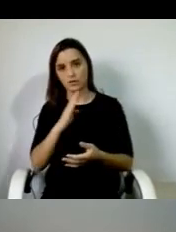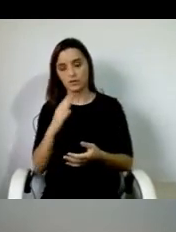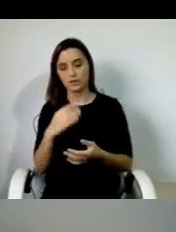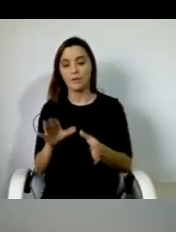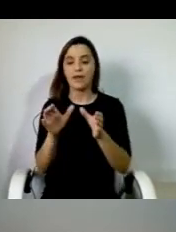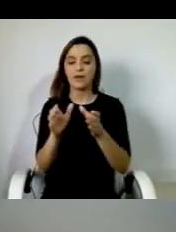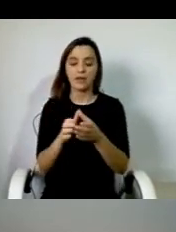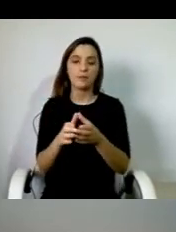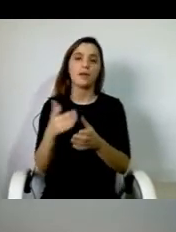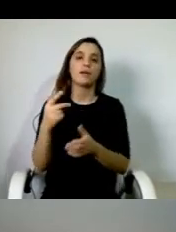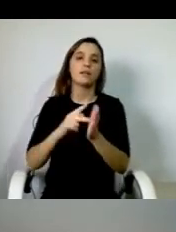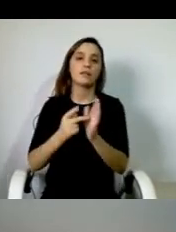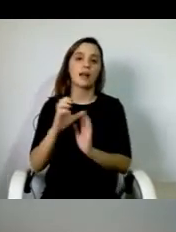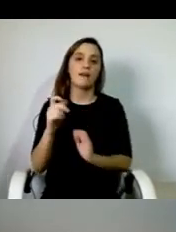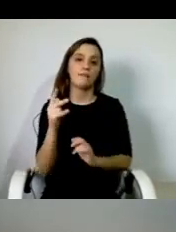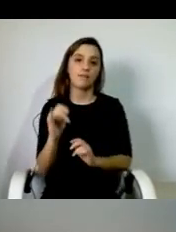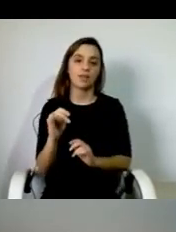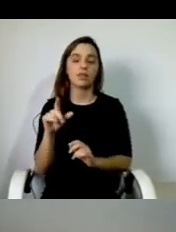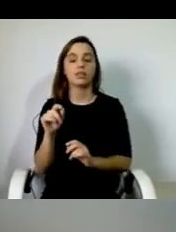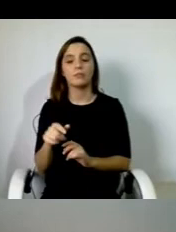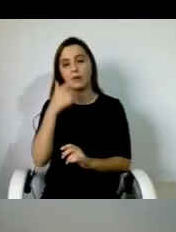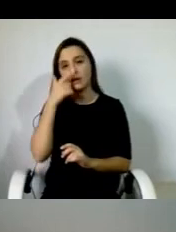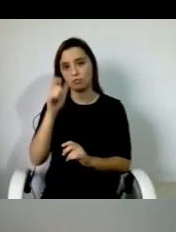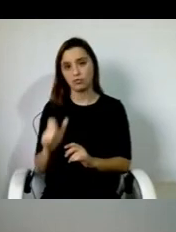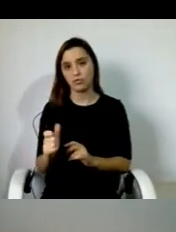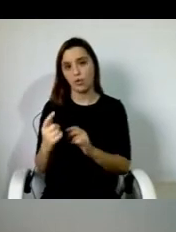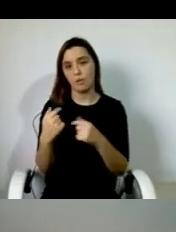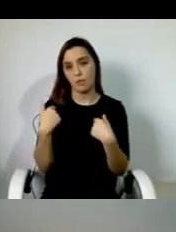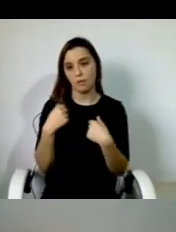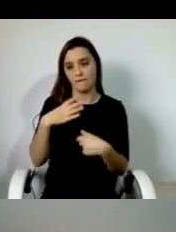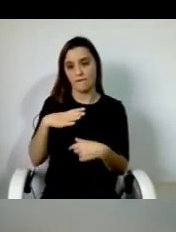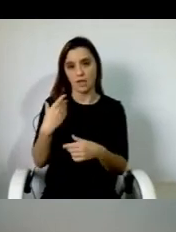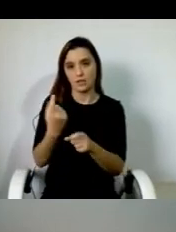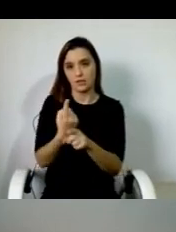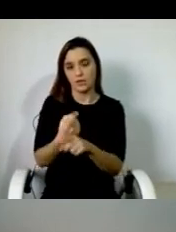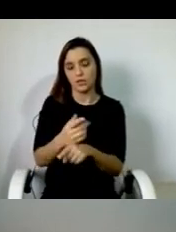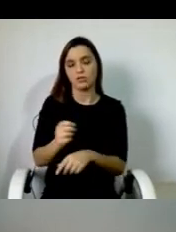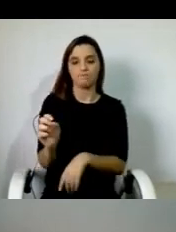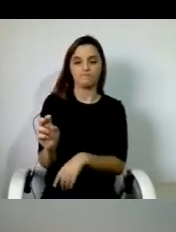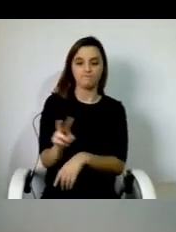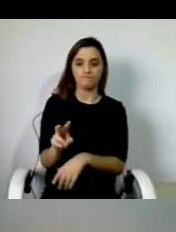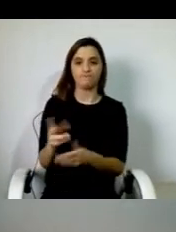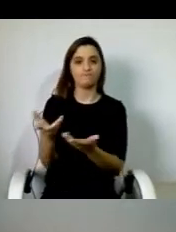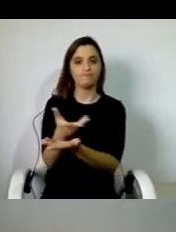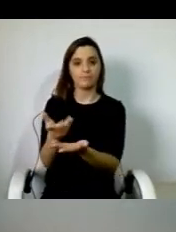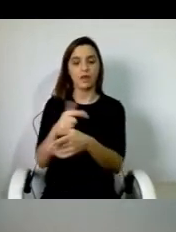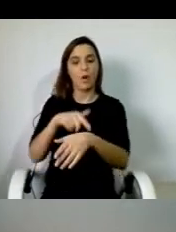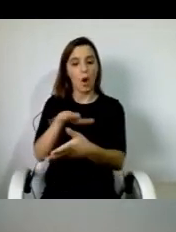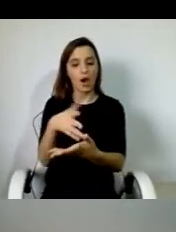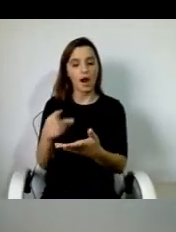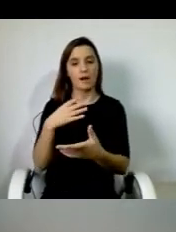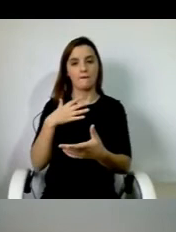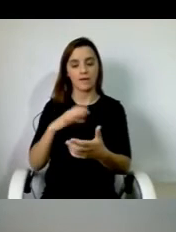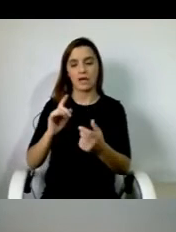inicial que define quais são as atividades, quais são os horários, portanto, tudo aquilo que é necessário para que